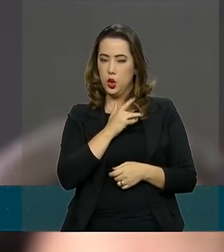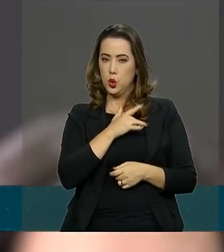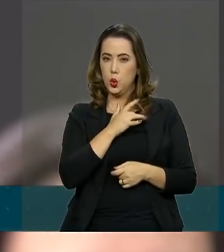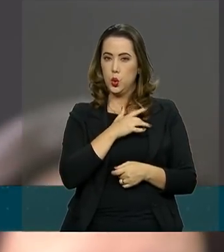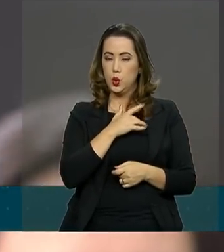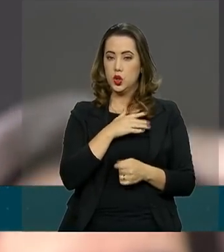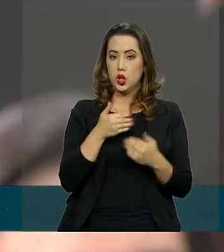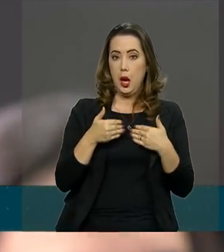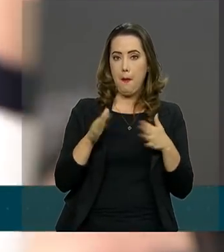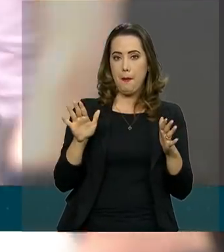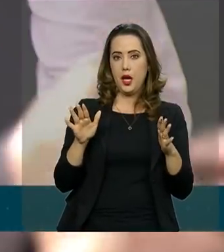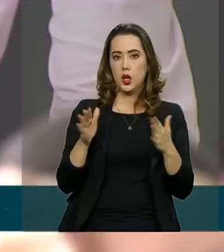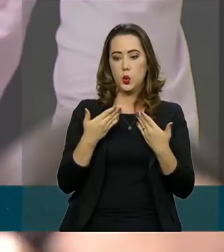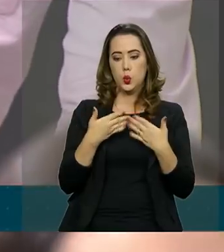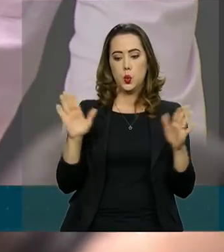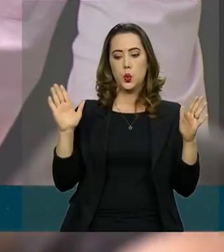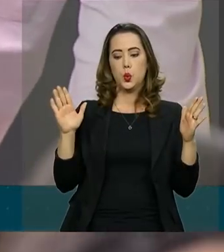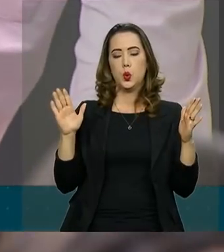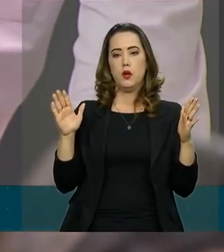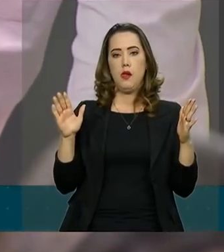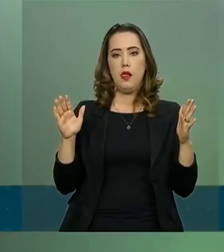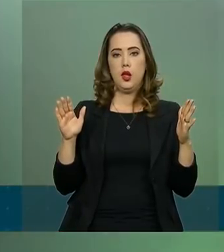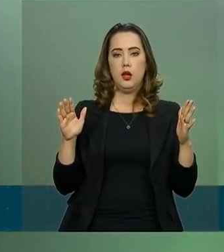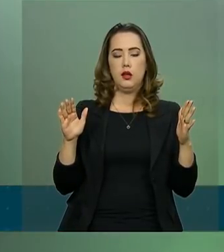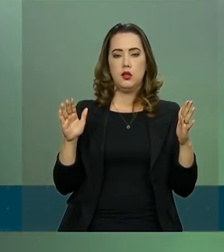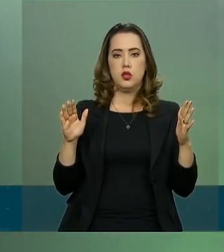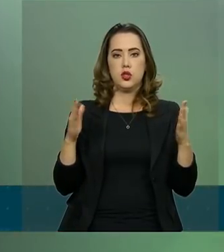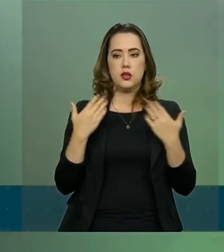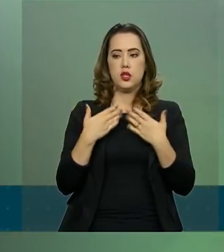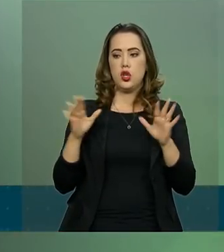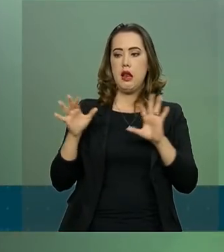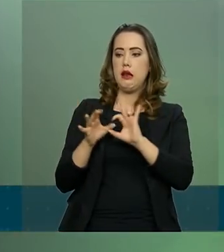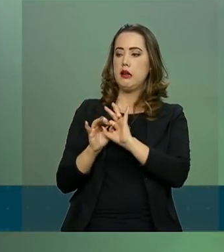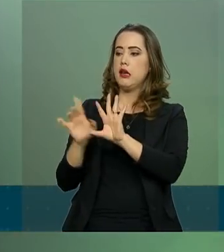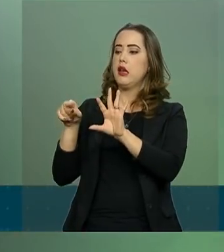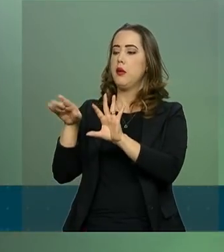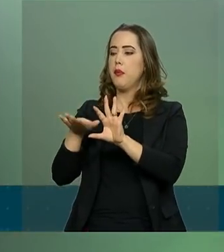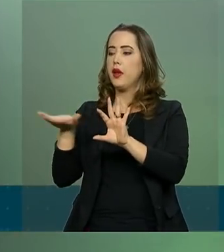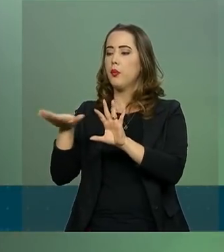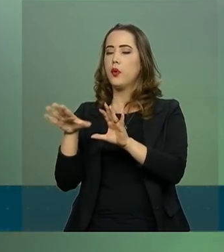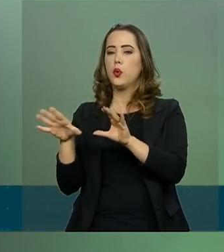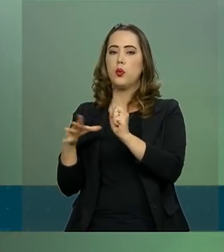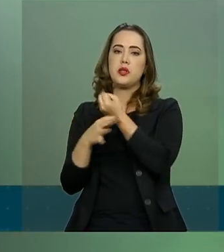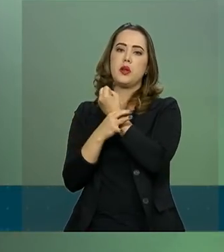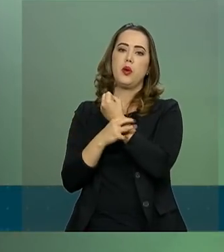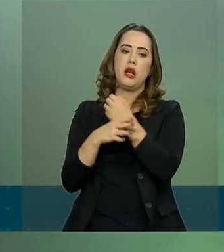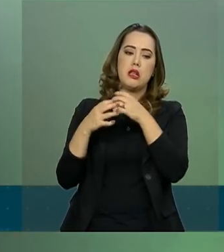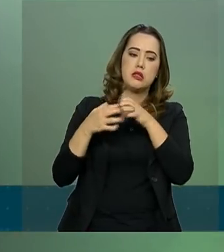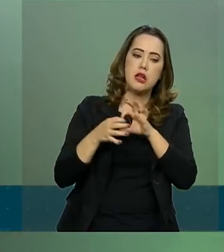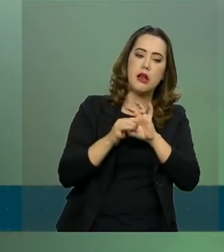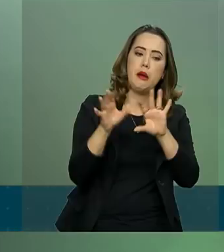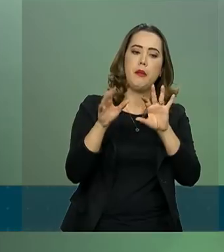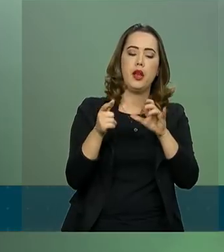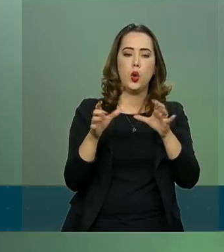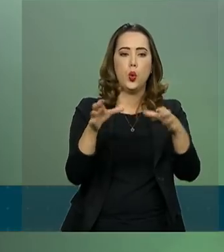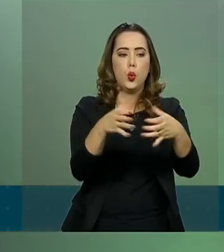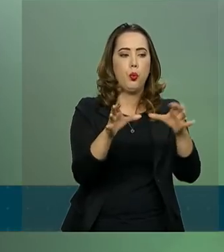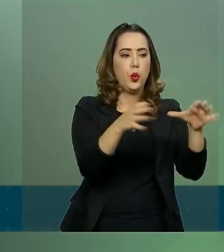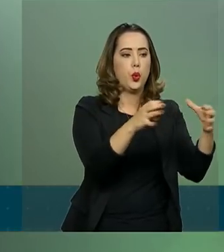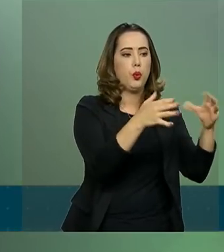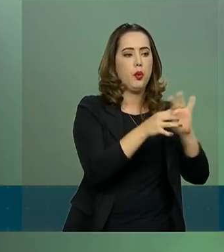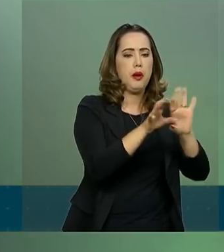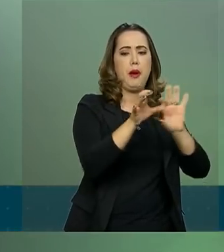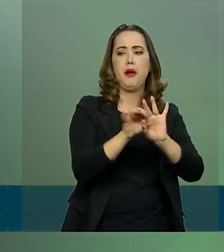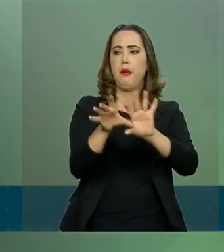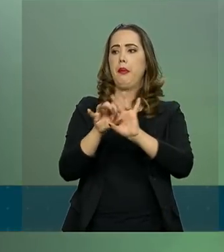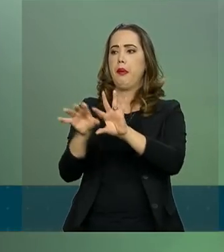de que seja aberta a porteira. Então, se passar algo para eles, isso acabe fazendo com que outras categorias